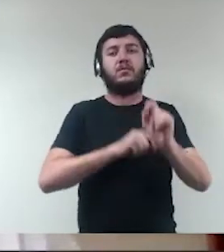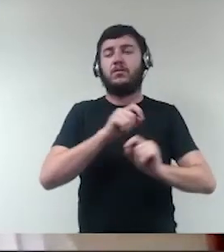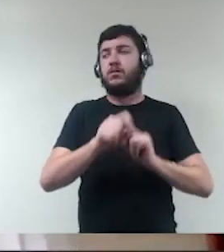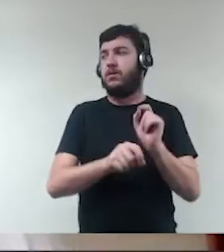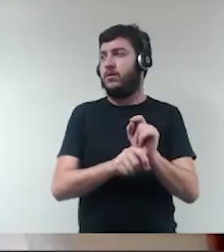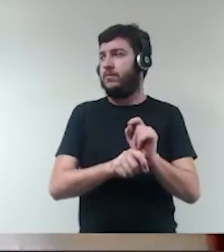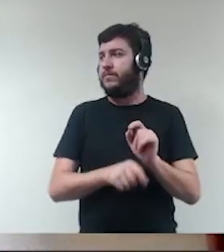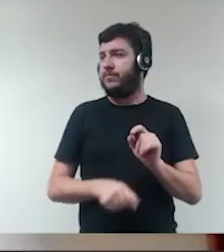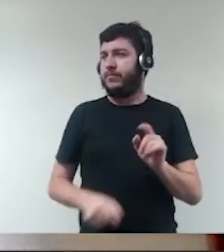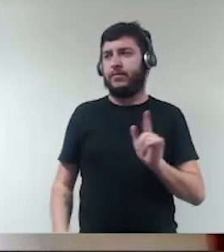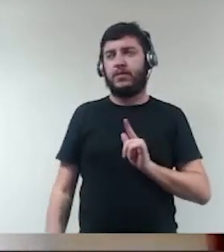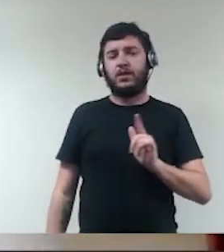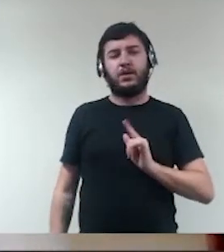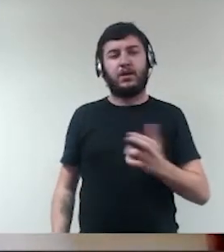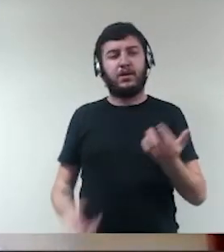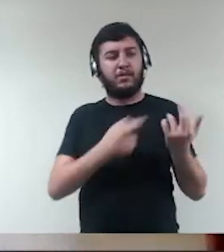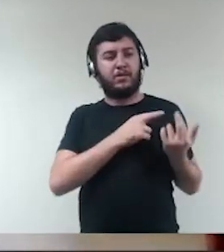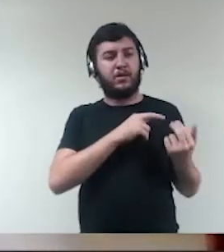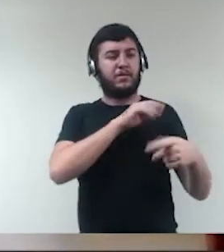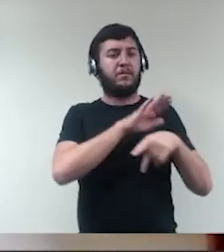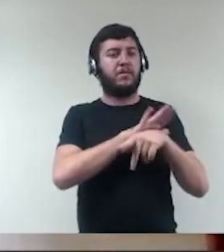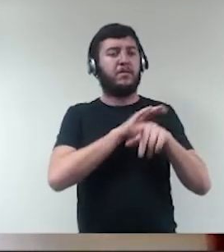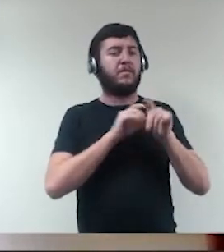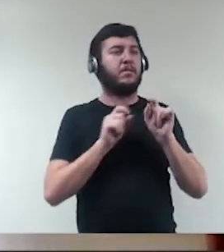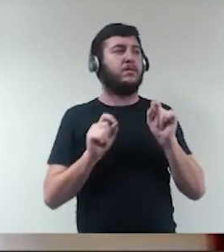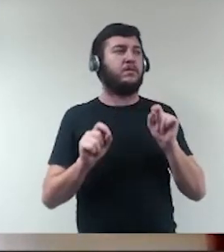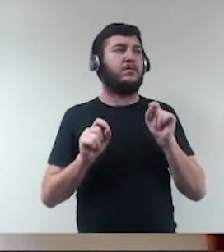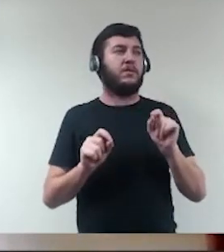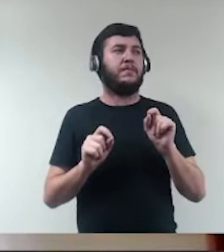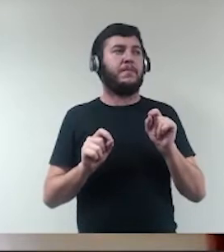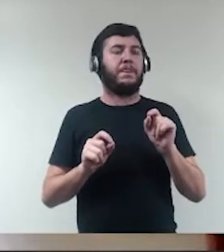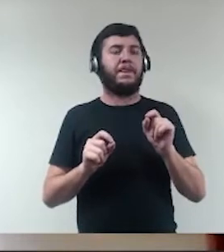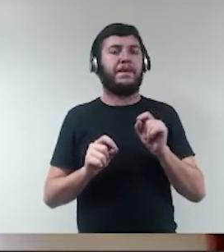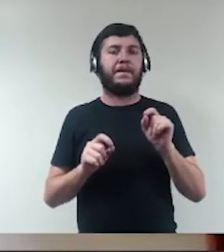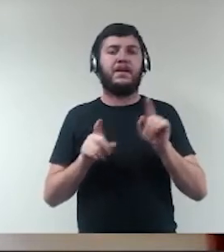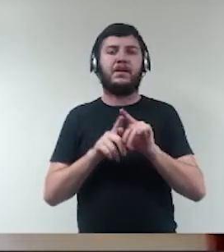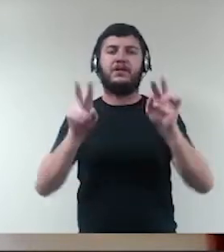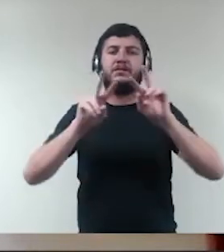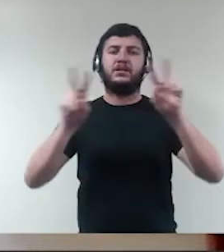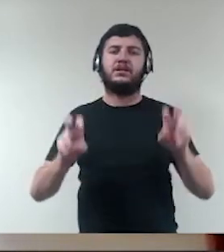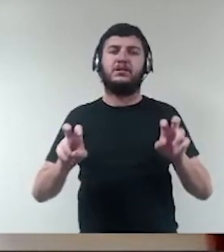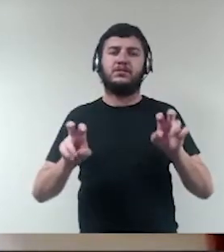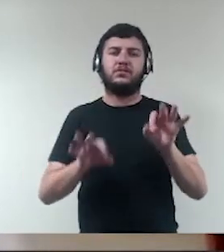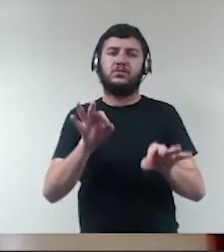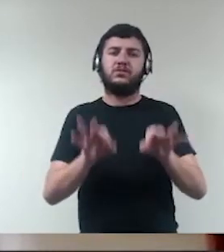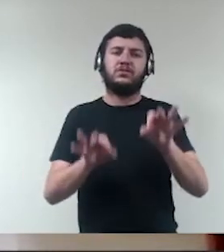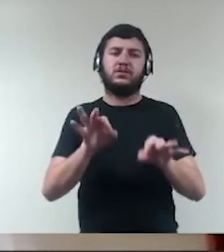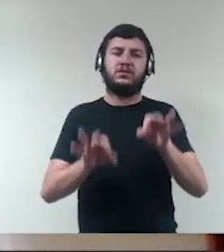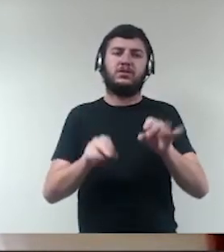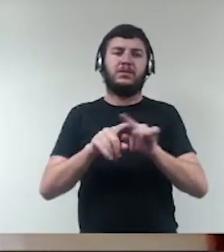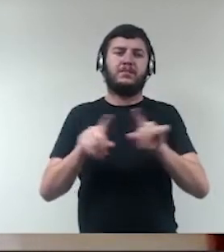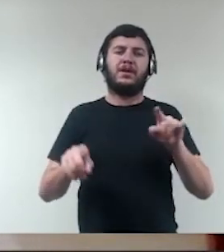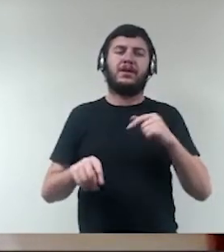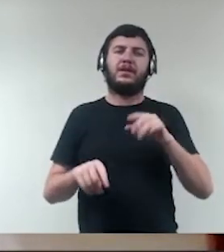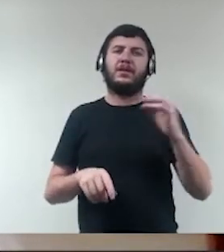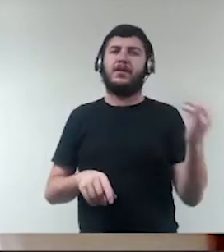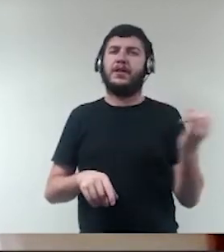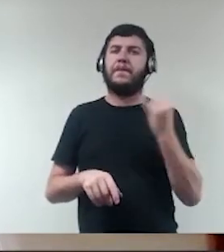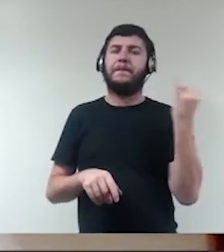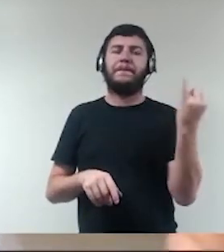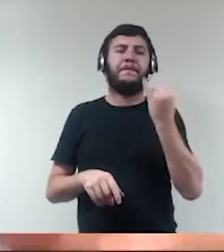responsabilização objetiva das pessoas jurídicas e aí esse é um ponto muito importante